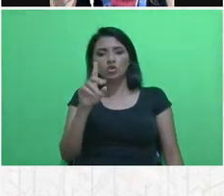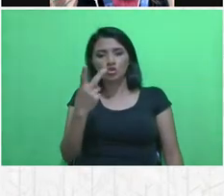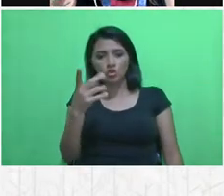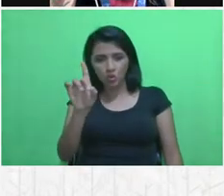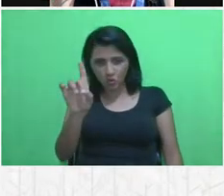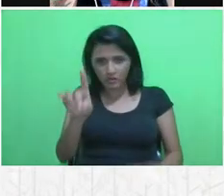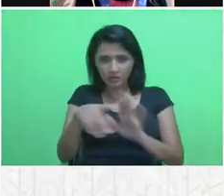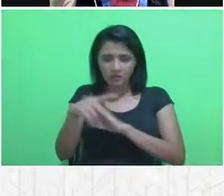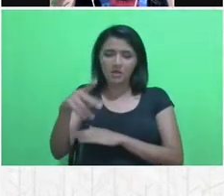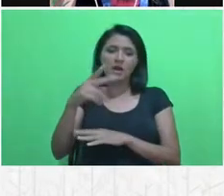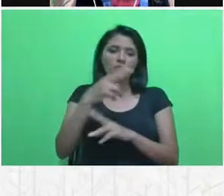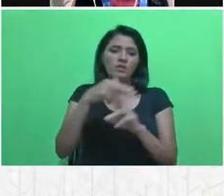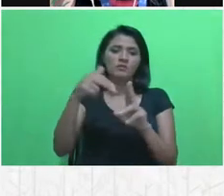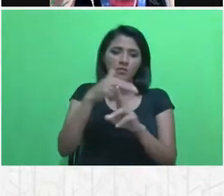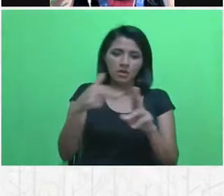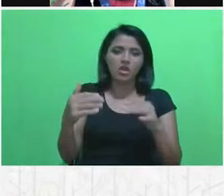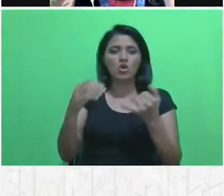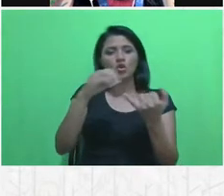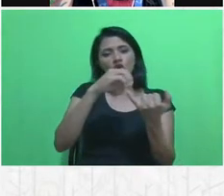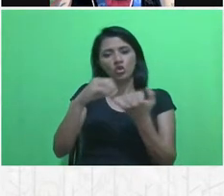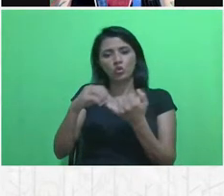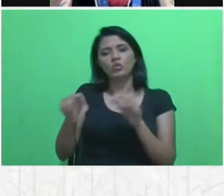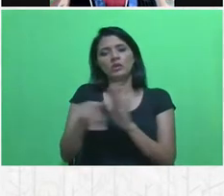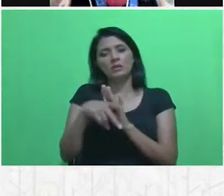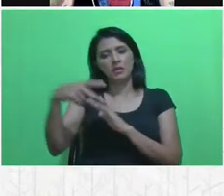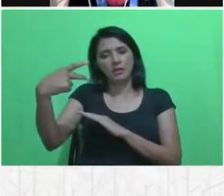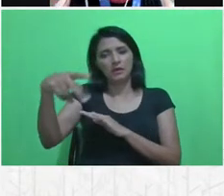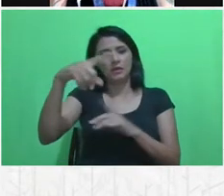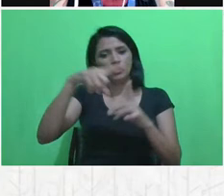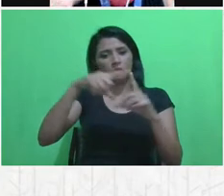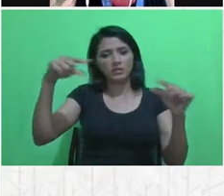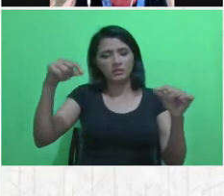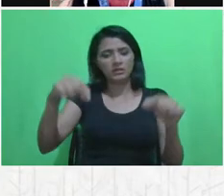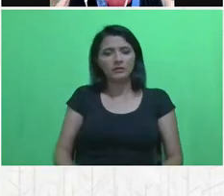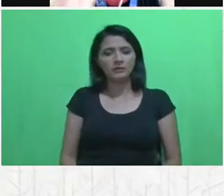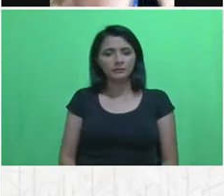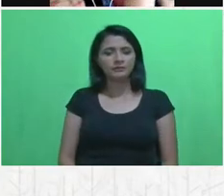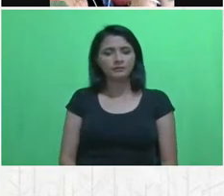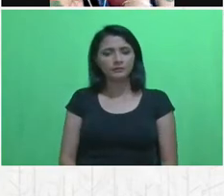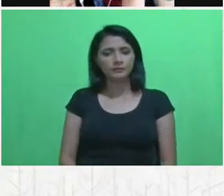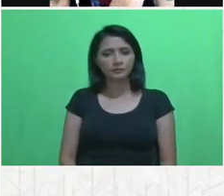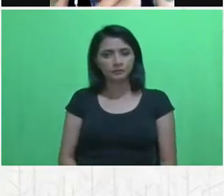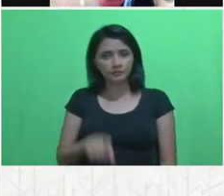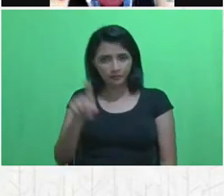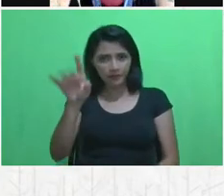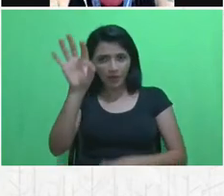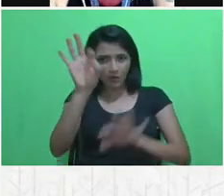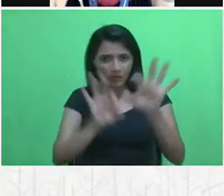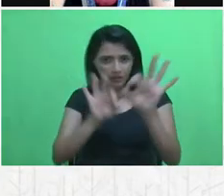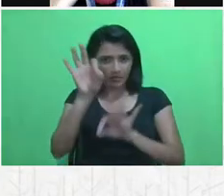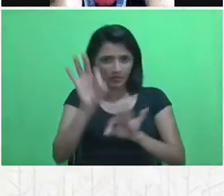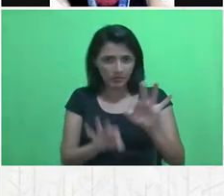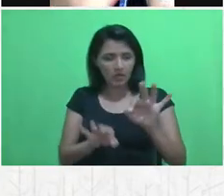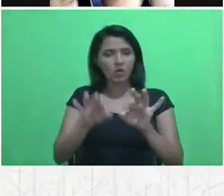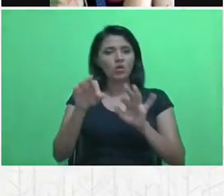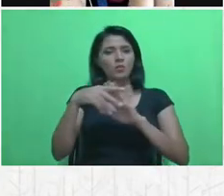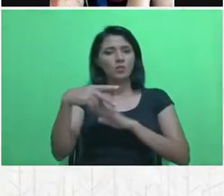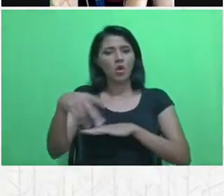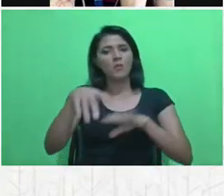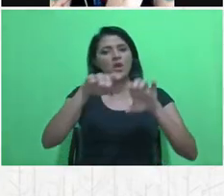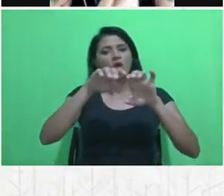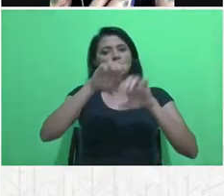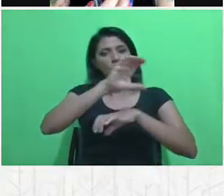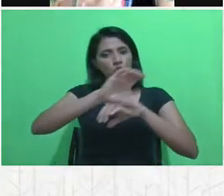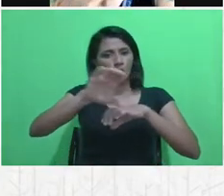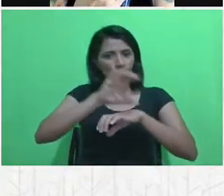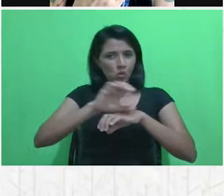Brasília. Pode ir? Bom, aqui é a estrutura do curso, mas eu não quero tomar muito tempo, porque